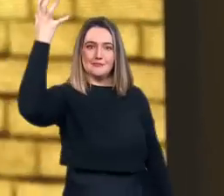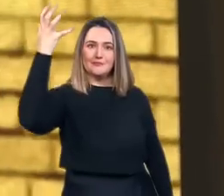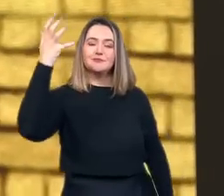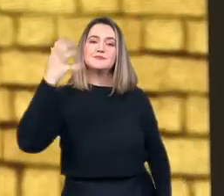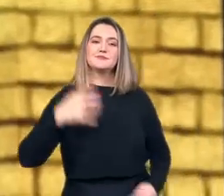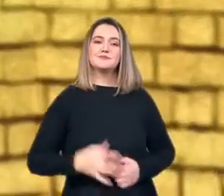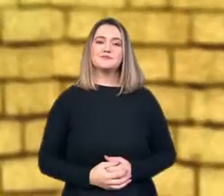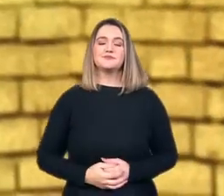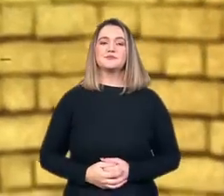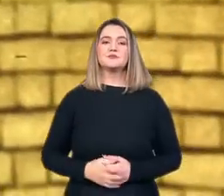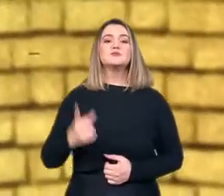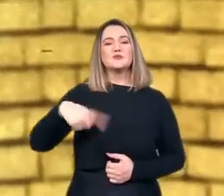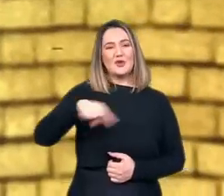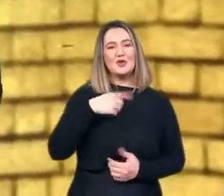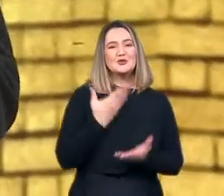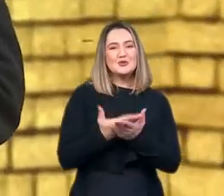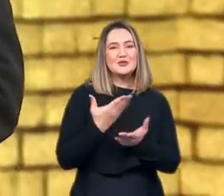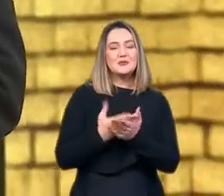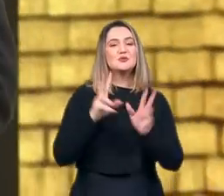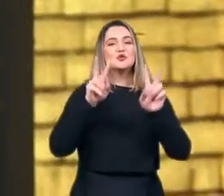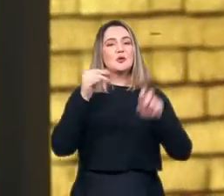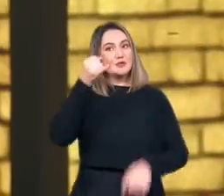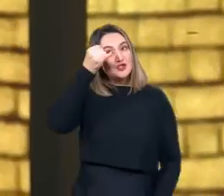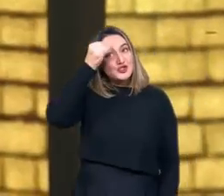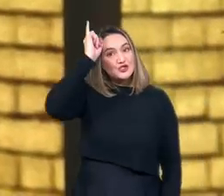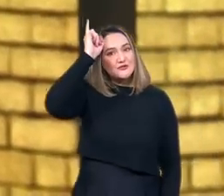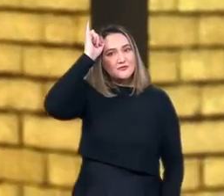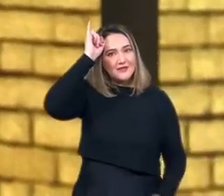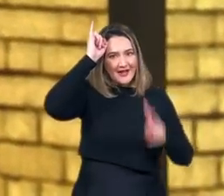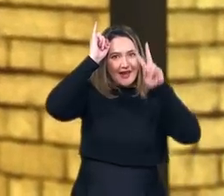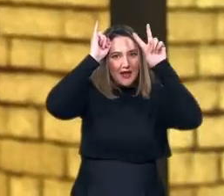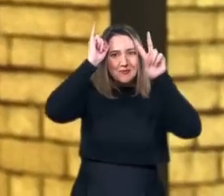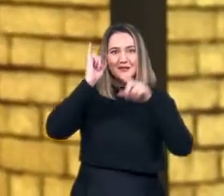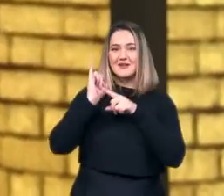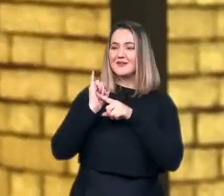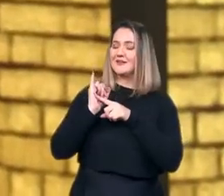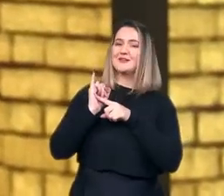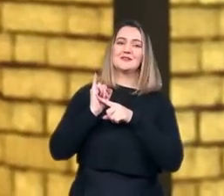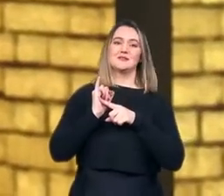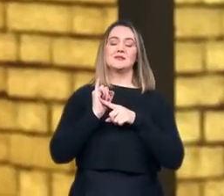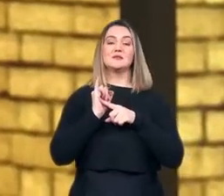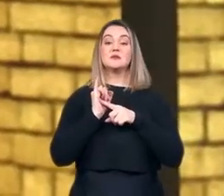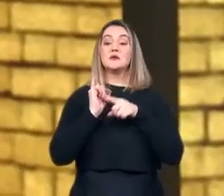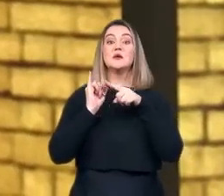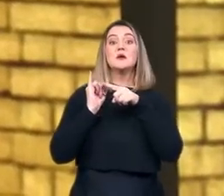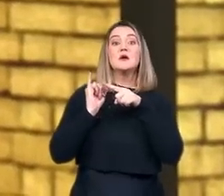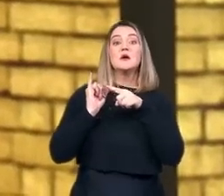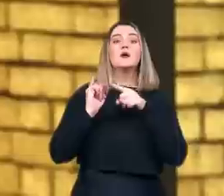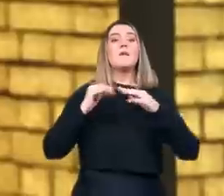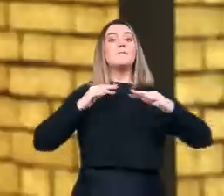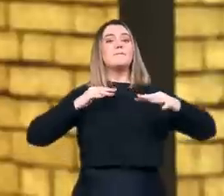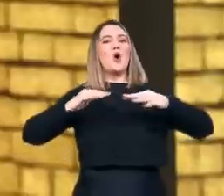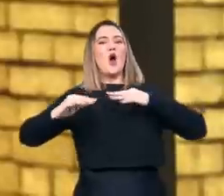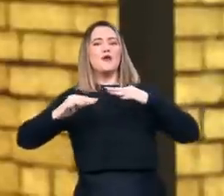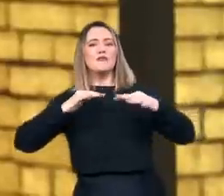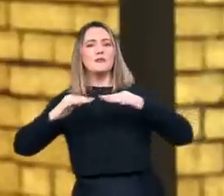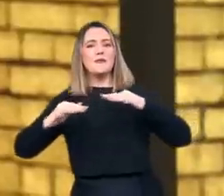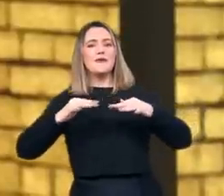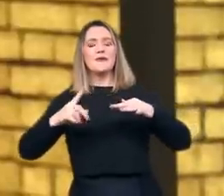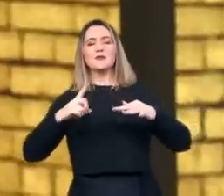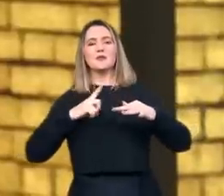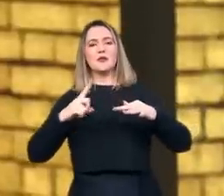nós vimos nos programas anteriores, acerca do Pequeno Chifre, eu espero que você ainda se lembre dele, apesar desse ato, aquele